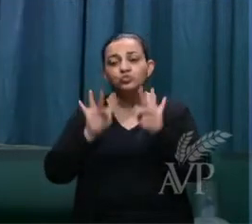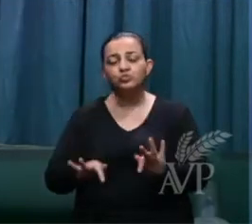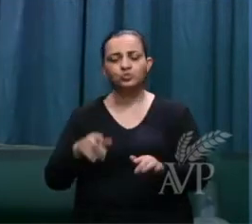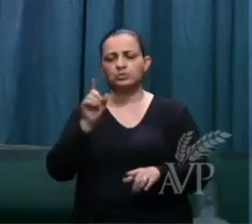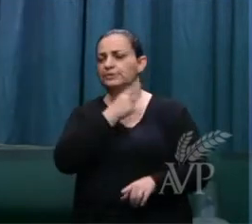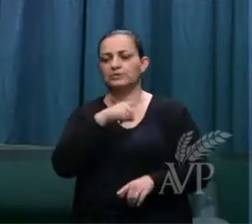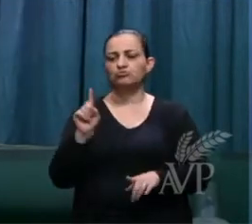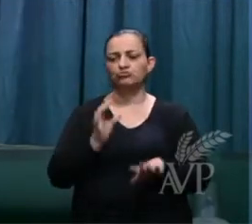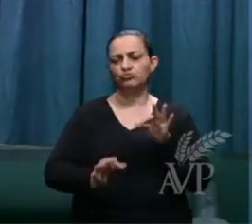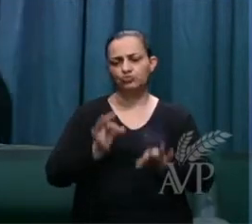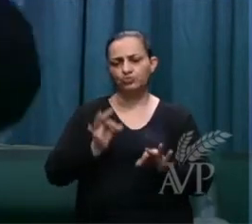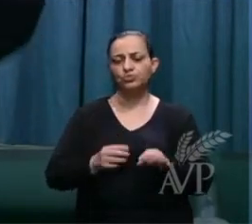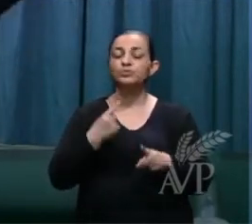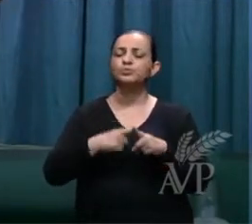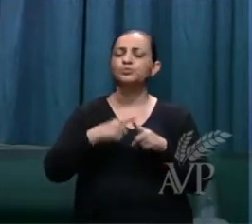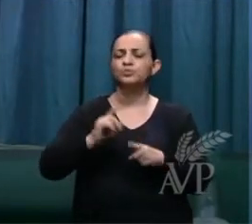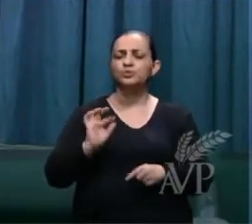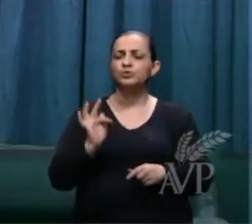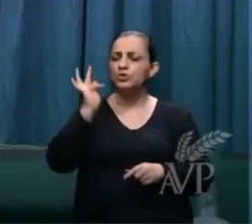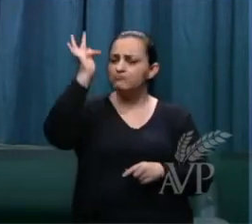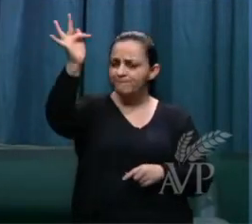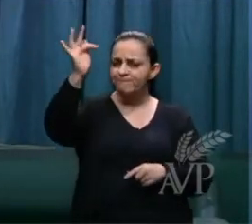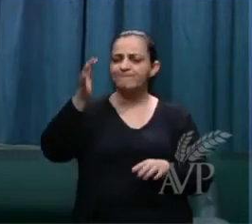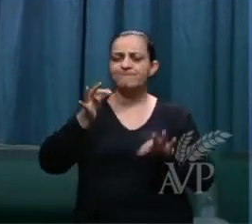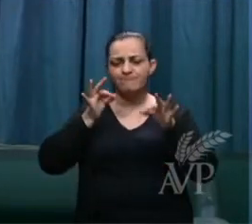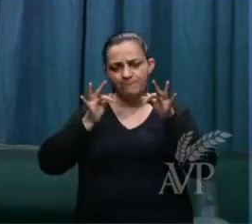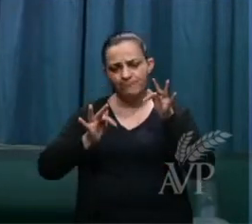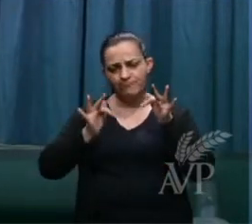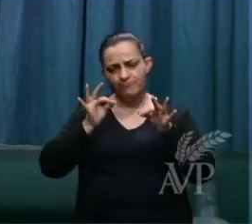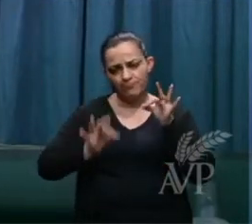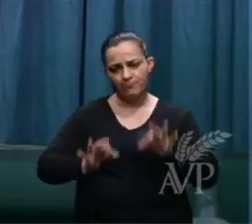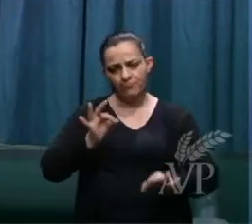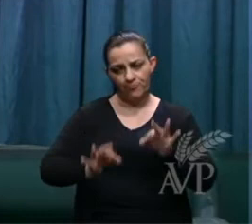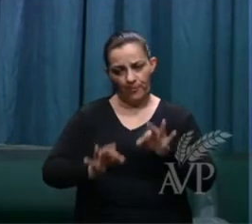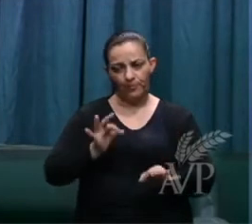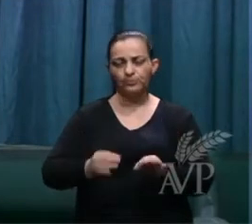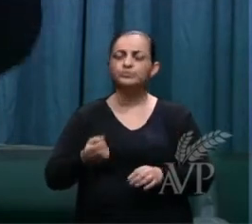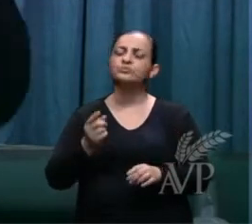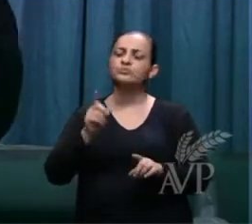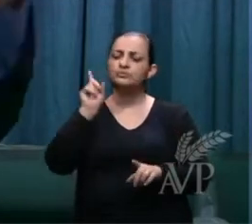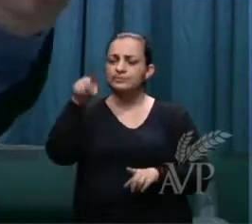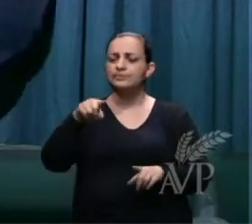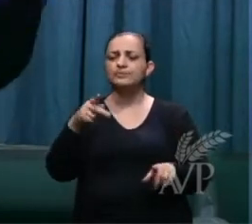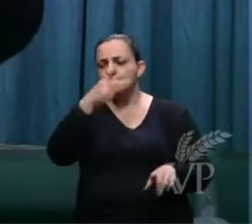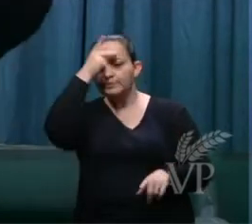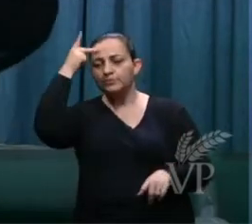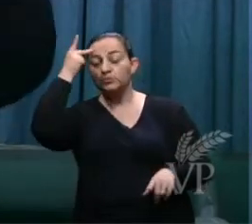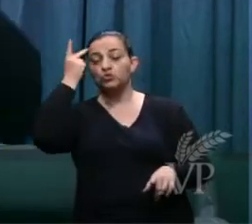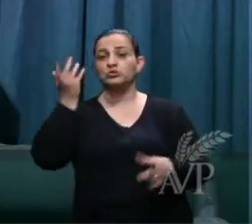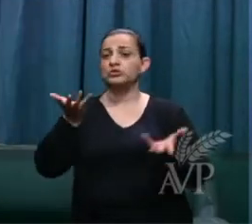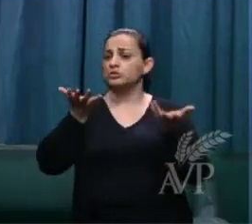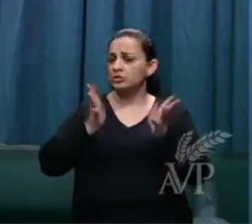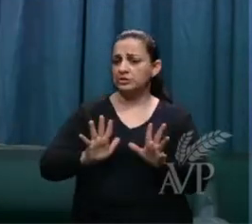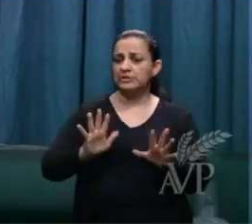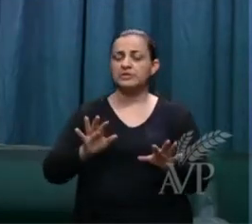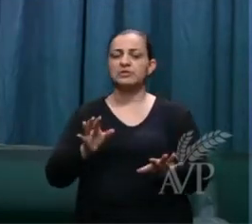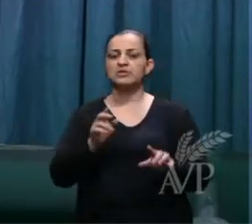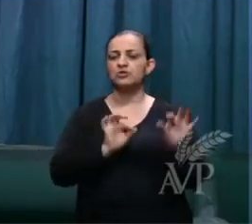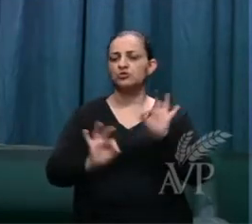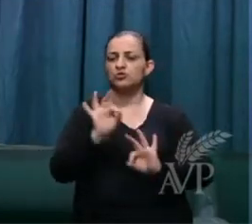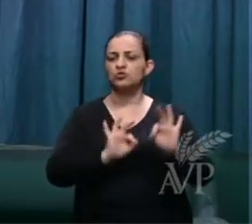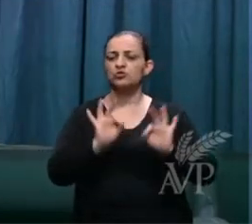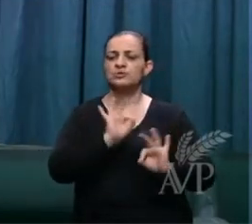porque o julgamento lá será para pessoas que não se julgaram aqui